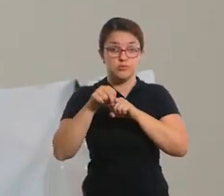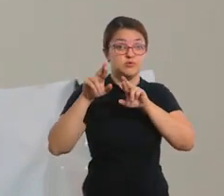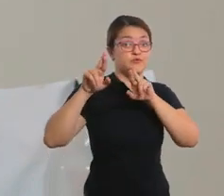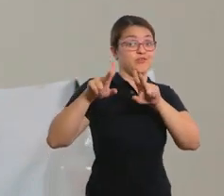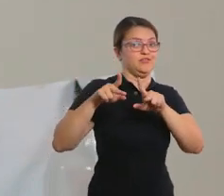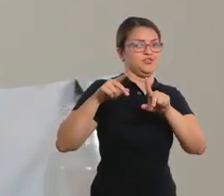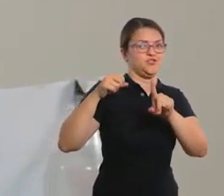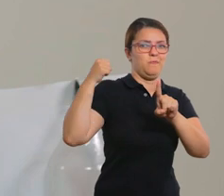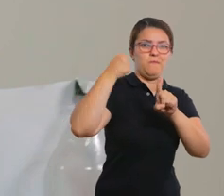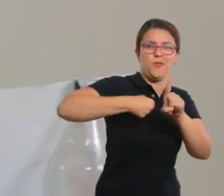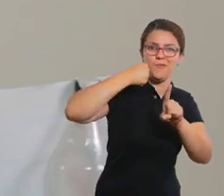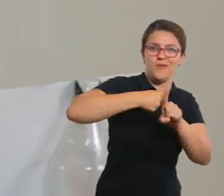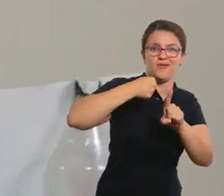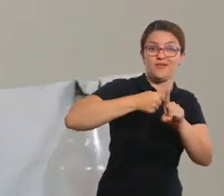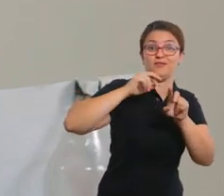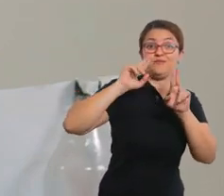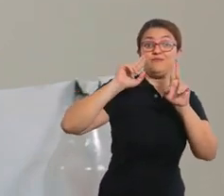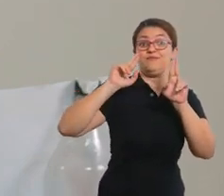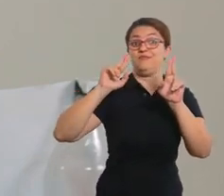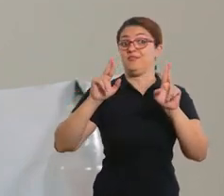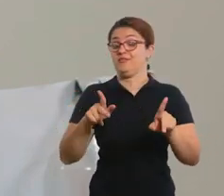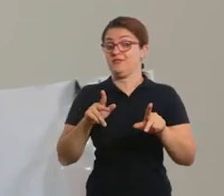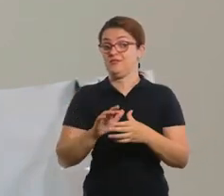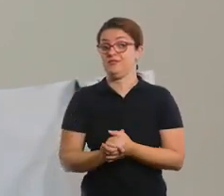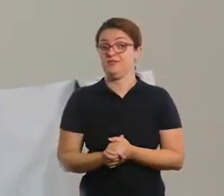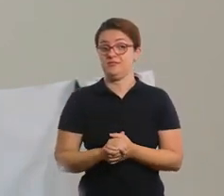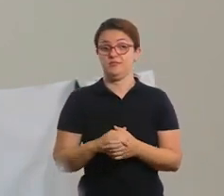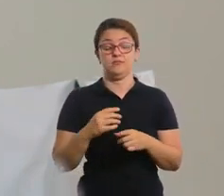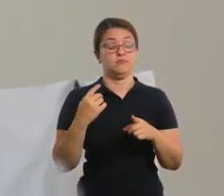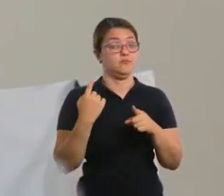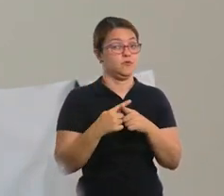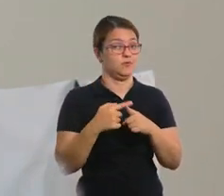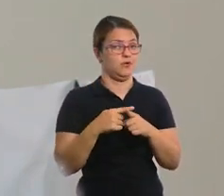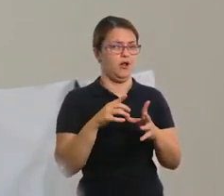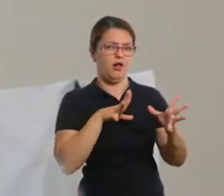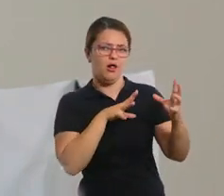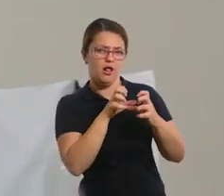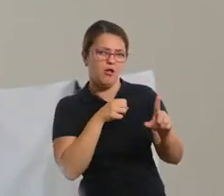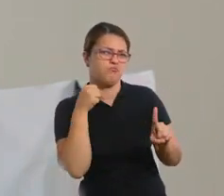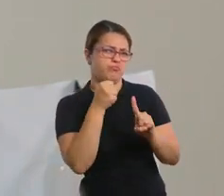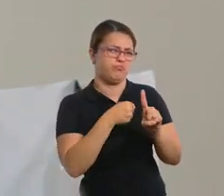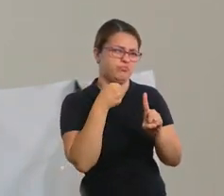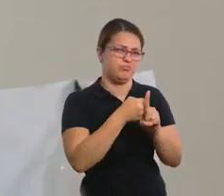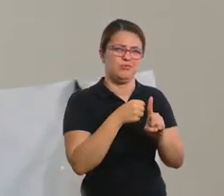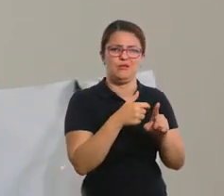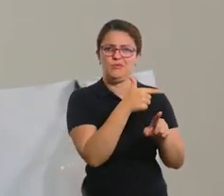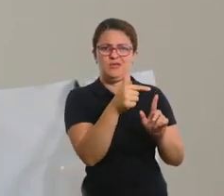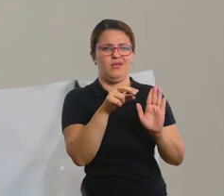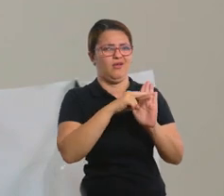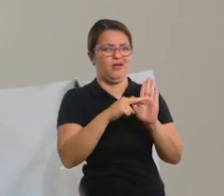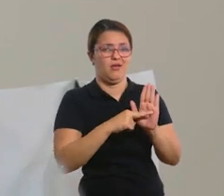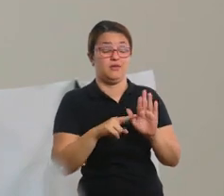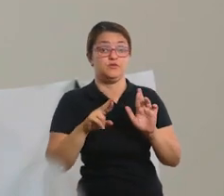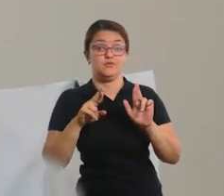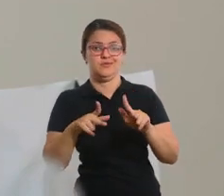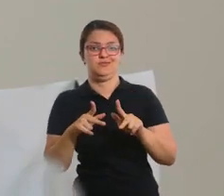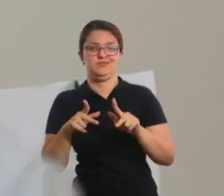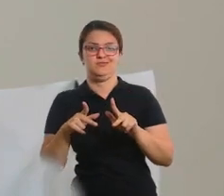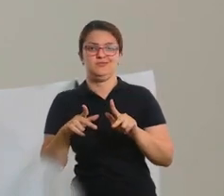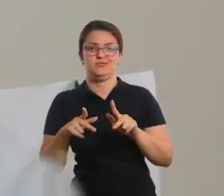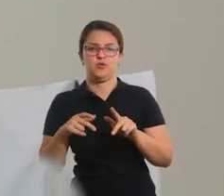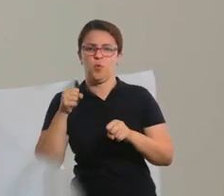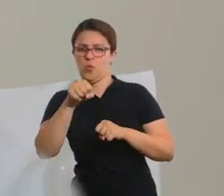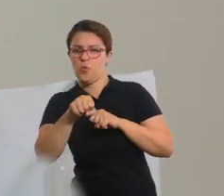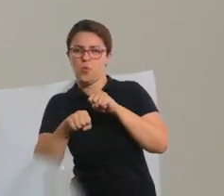com briga, tá? Brigas são movimentos que não têm uma certa técnica, que não está relacionada a regras e já